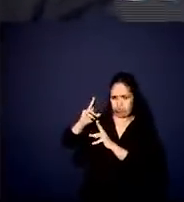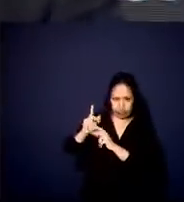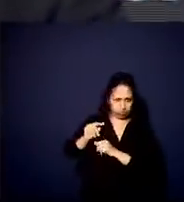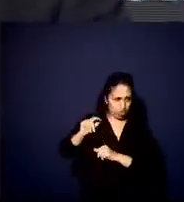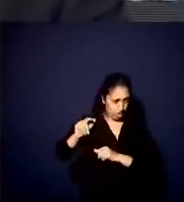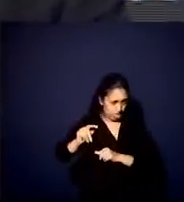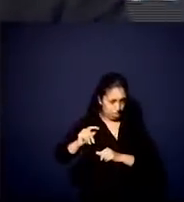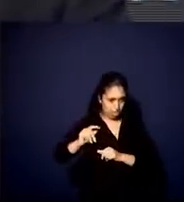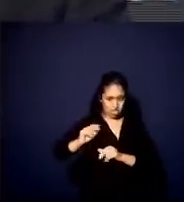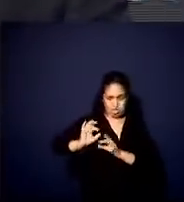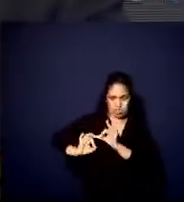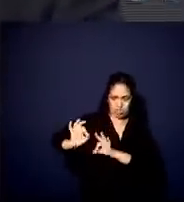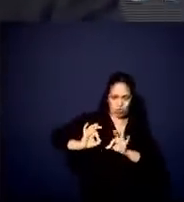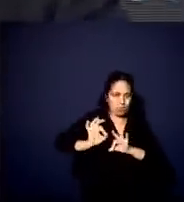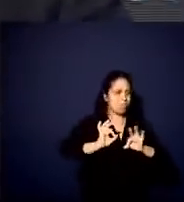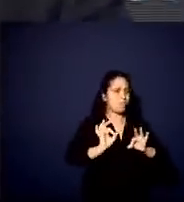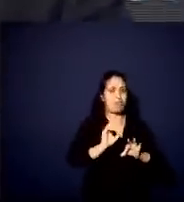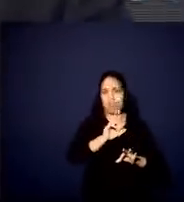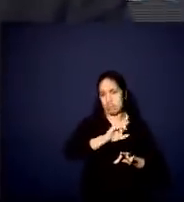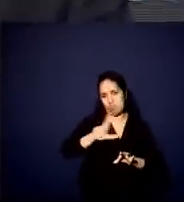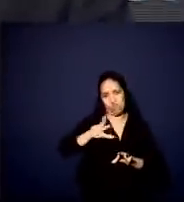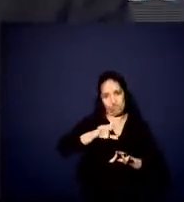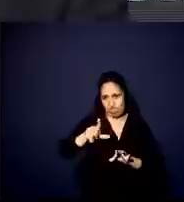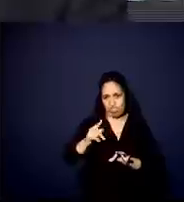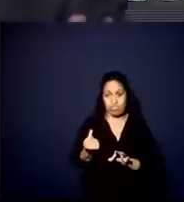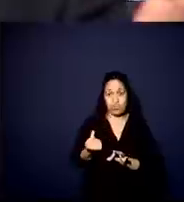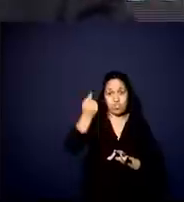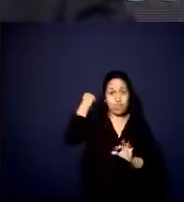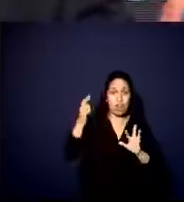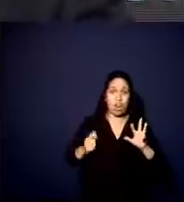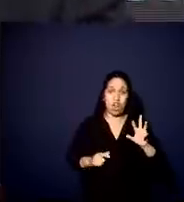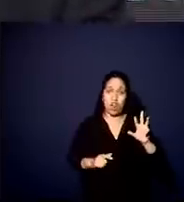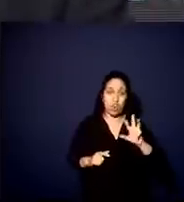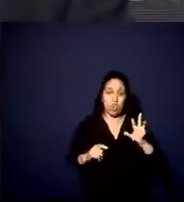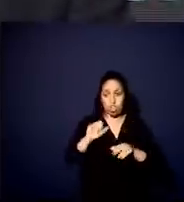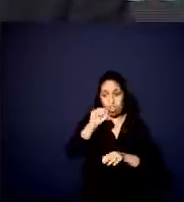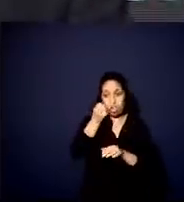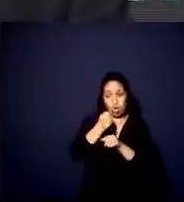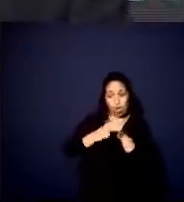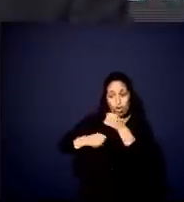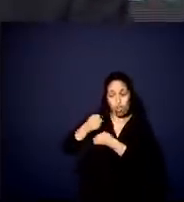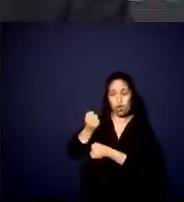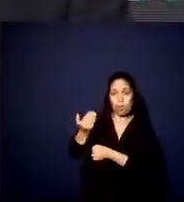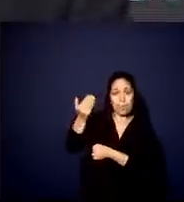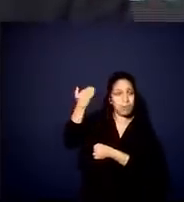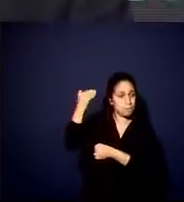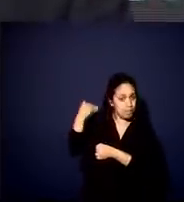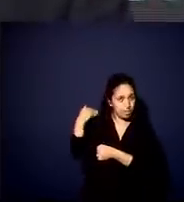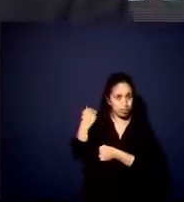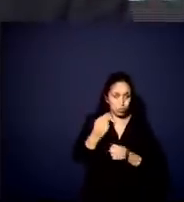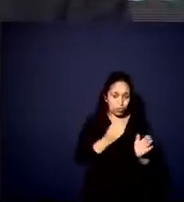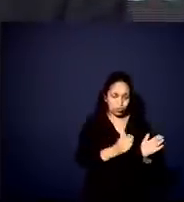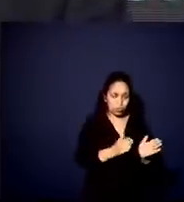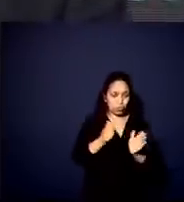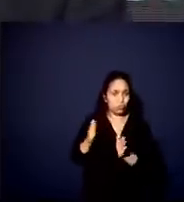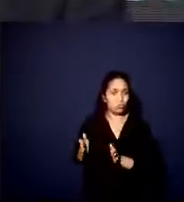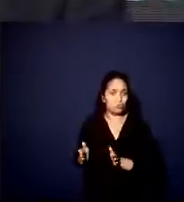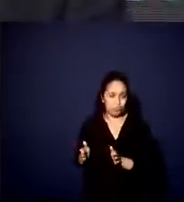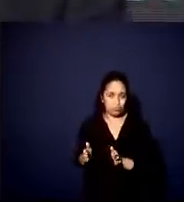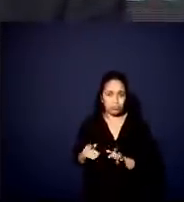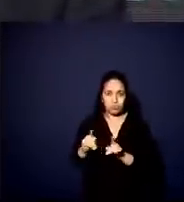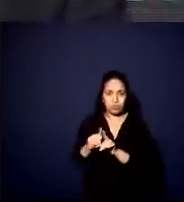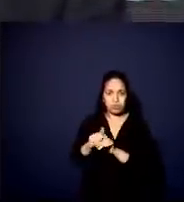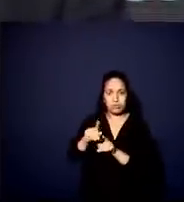reformista. Se você pegar os oito anos do presidente Lula, que ele fez nos dois primeiros mandatos, e também da